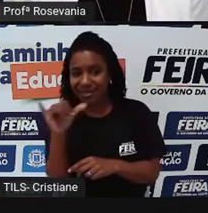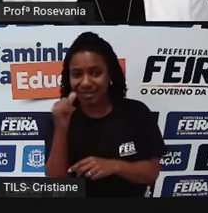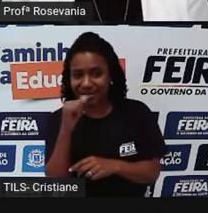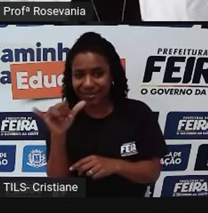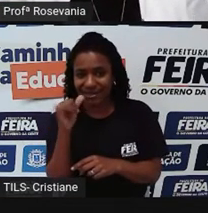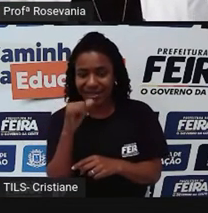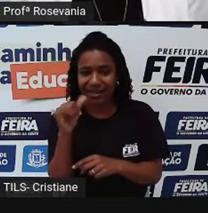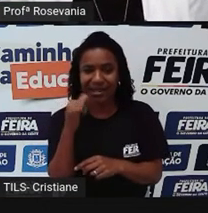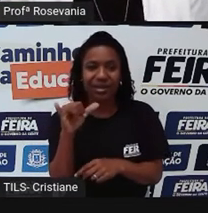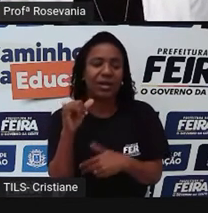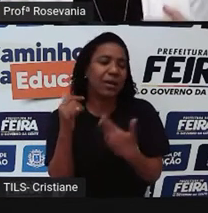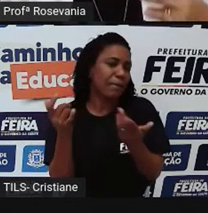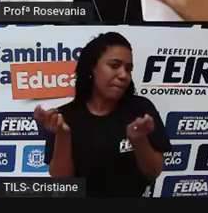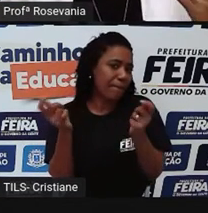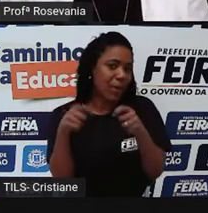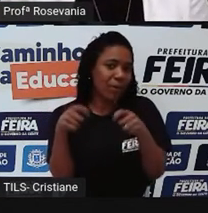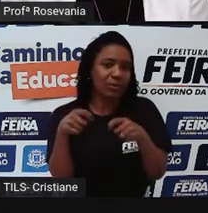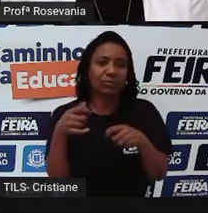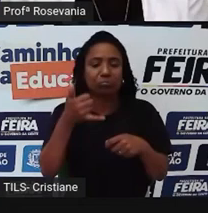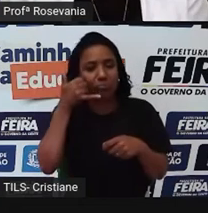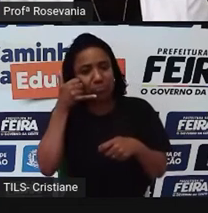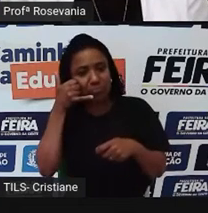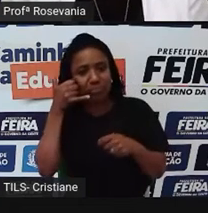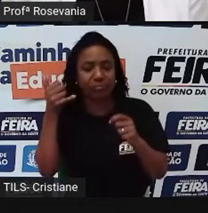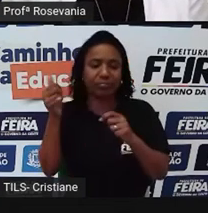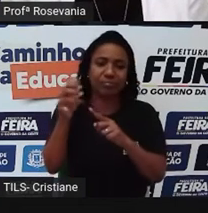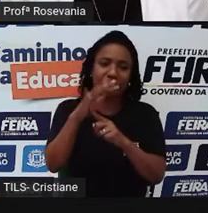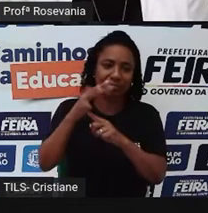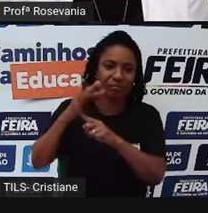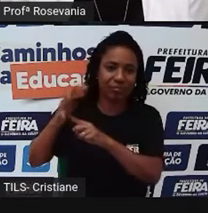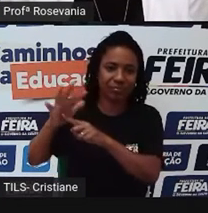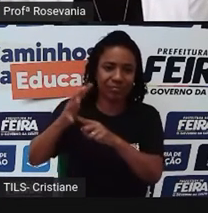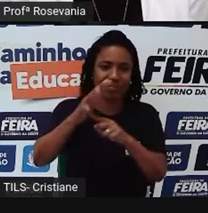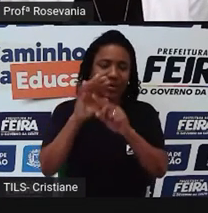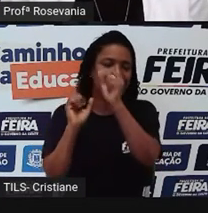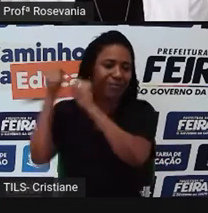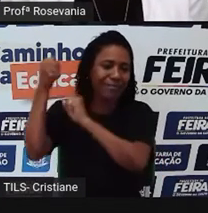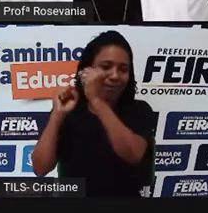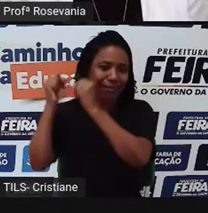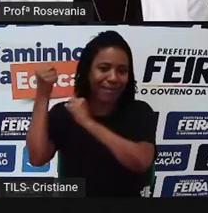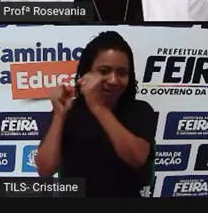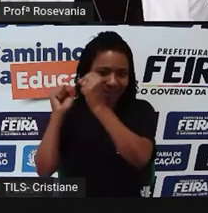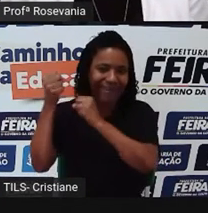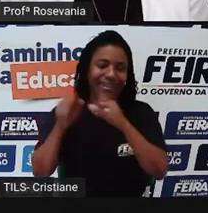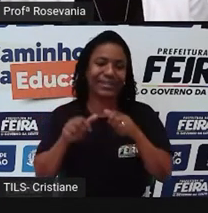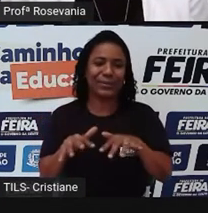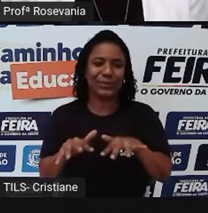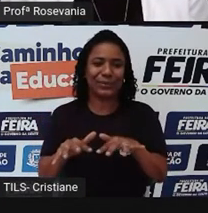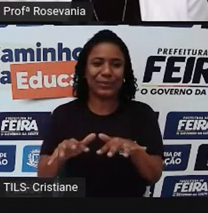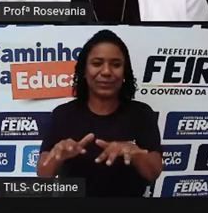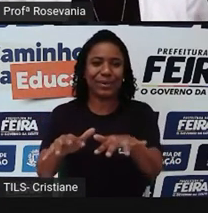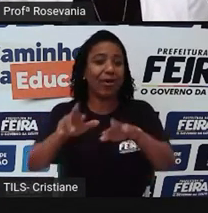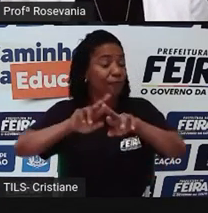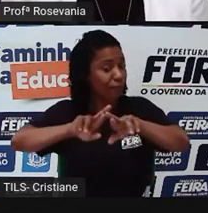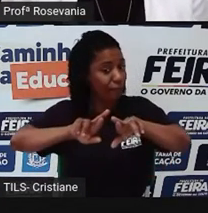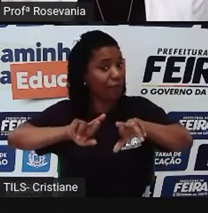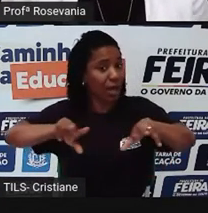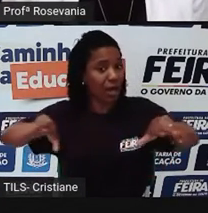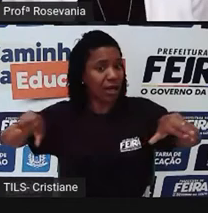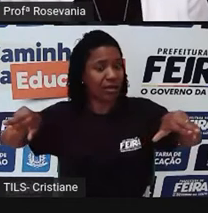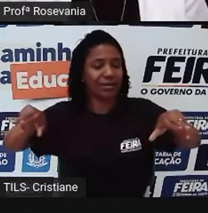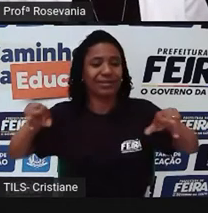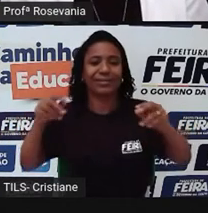feiras, vendem maquinarias, são coisas assim a depender do local que tem